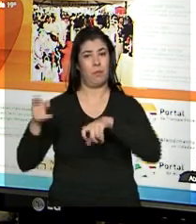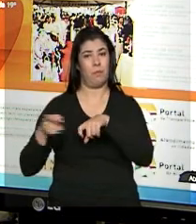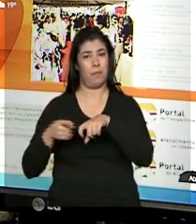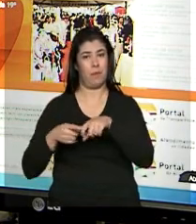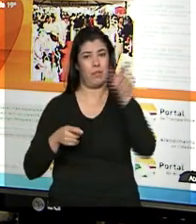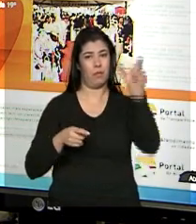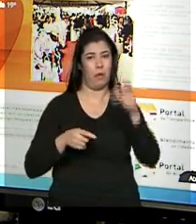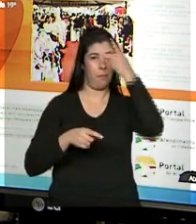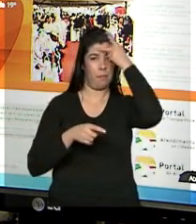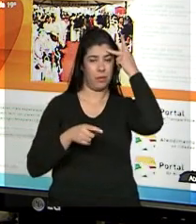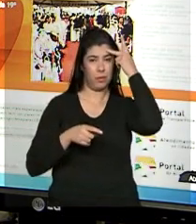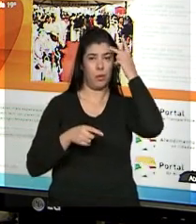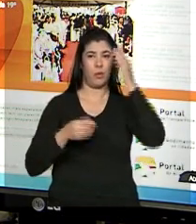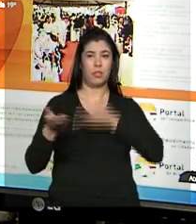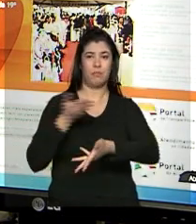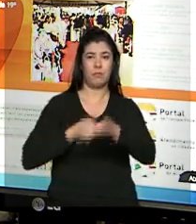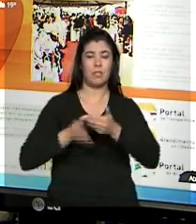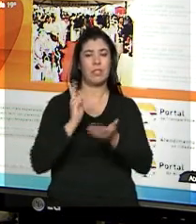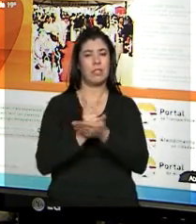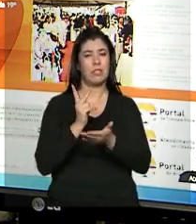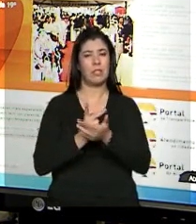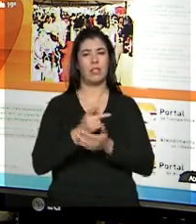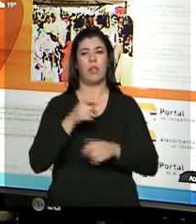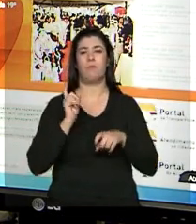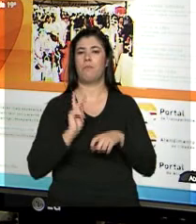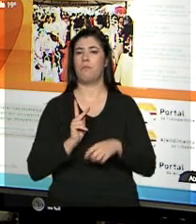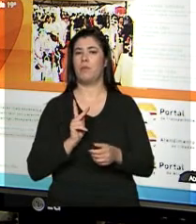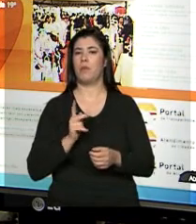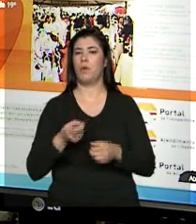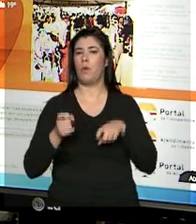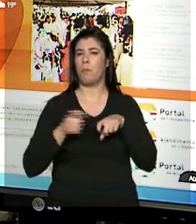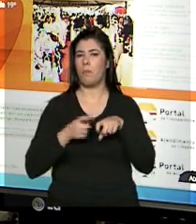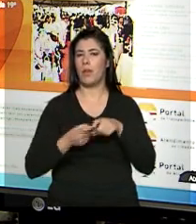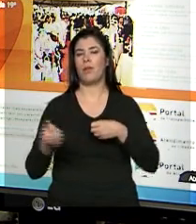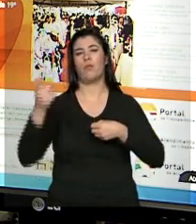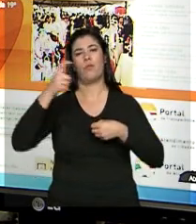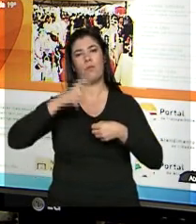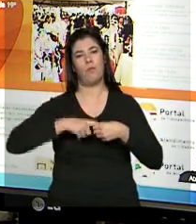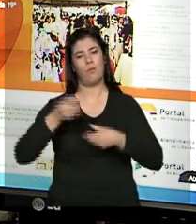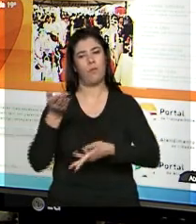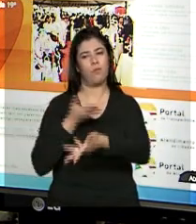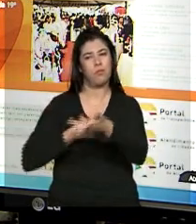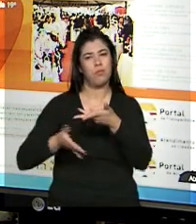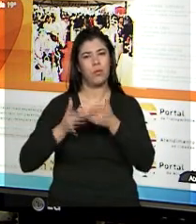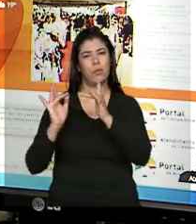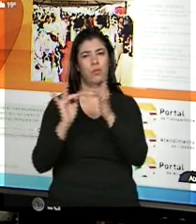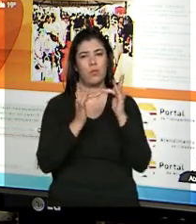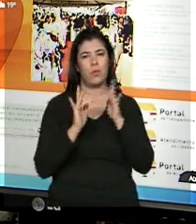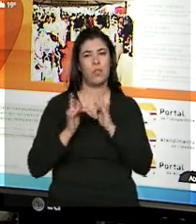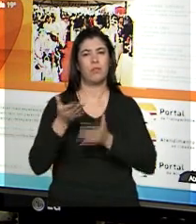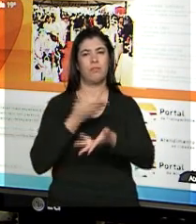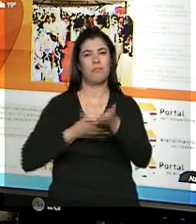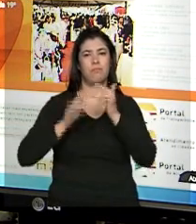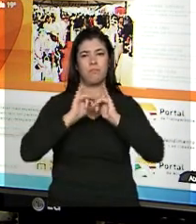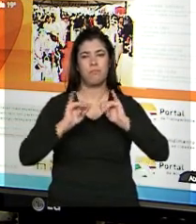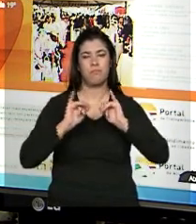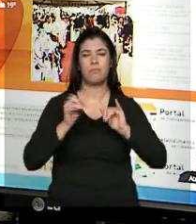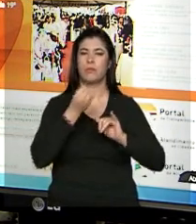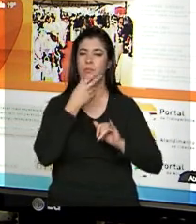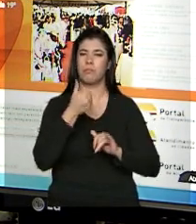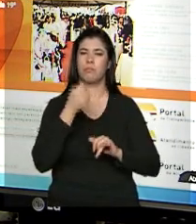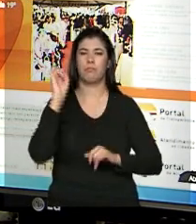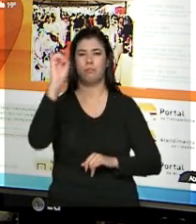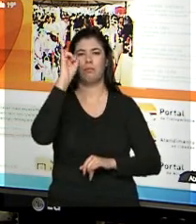as pessoas sabem que é sempre o mesmo médico, você vai voltar com o mesmo médico, vai poder interagir com esse médico. Então,